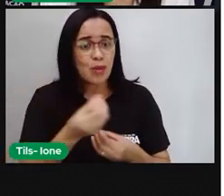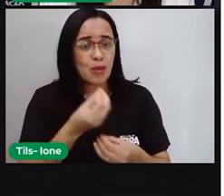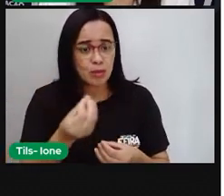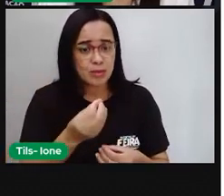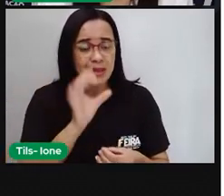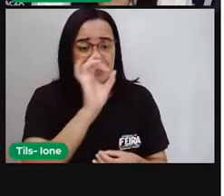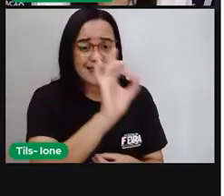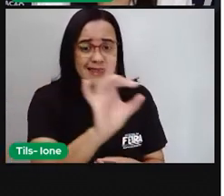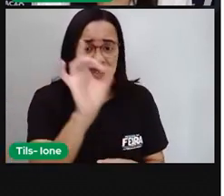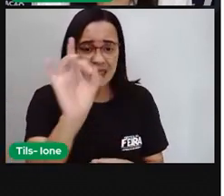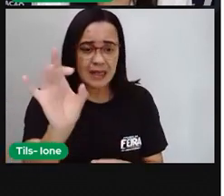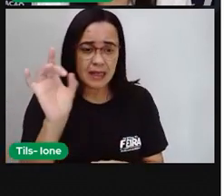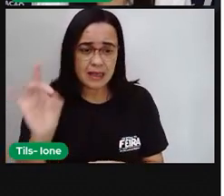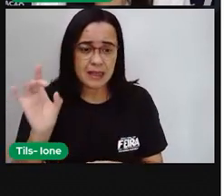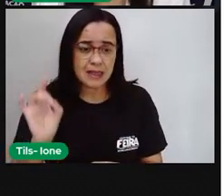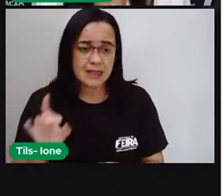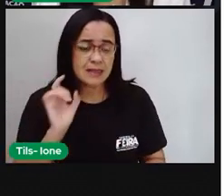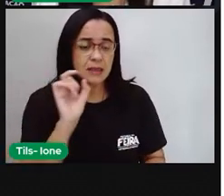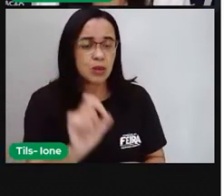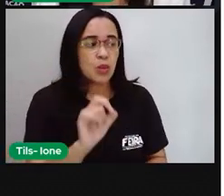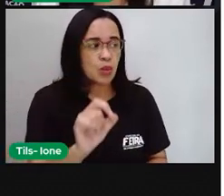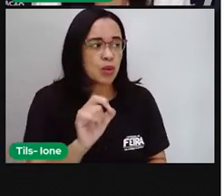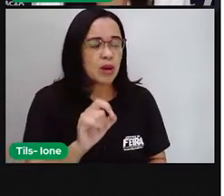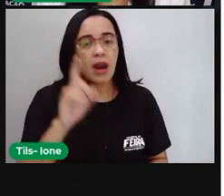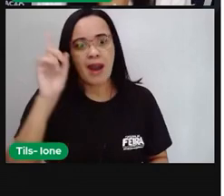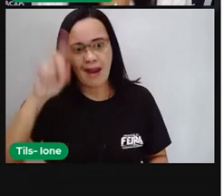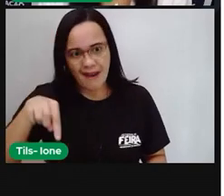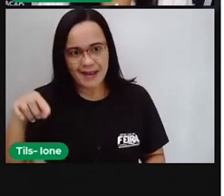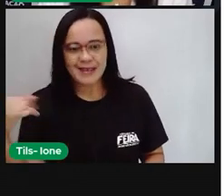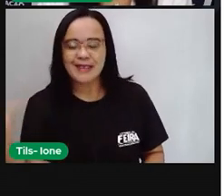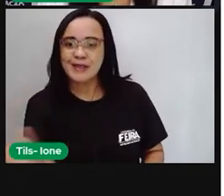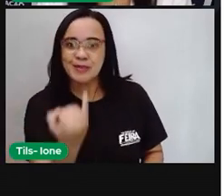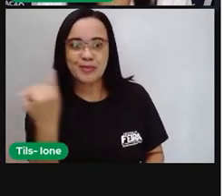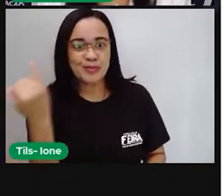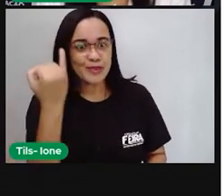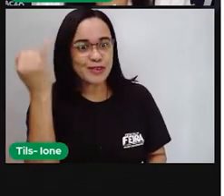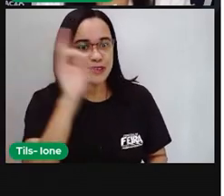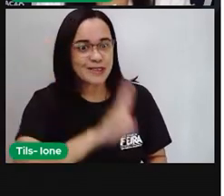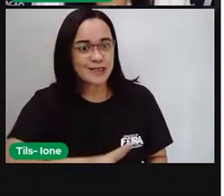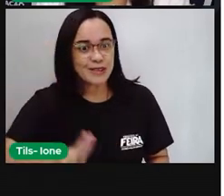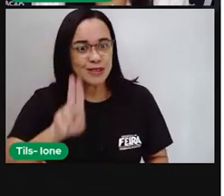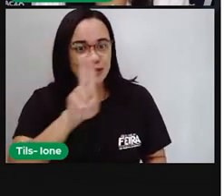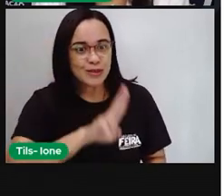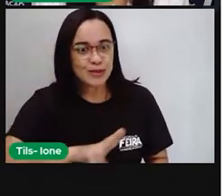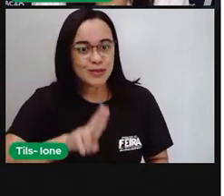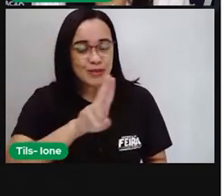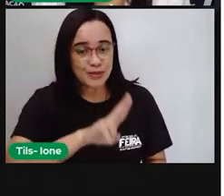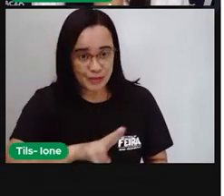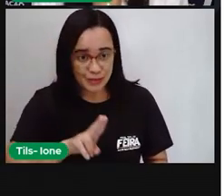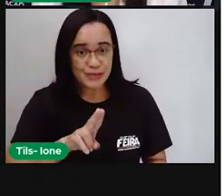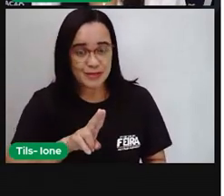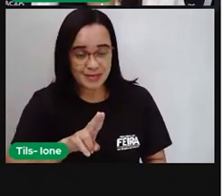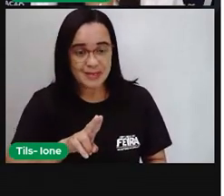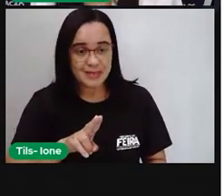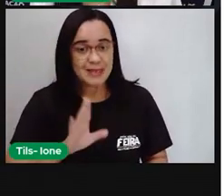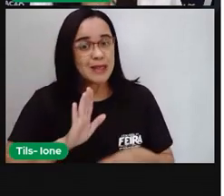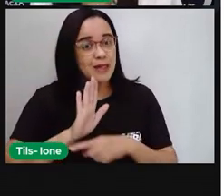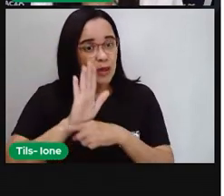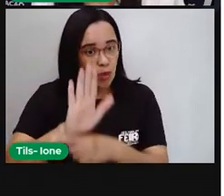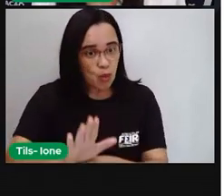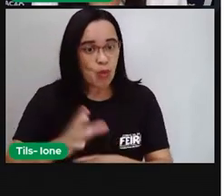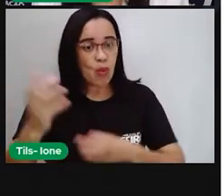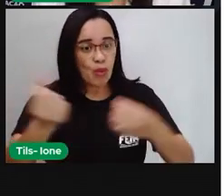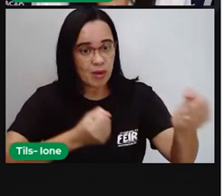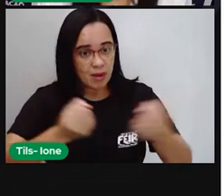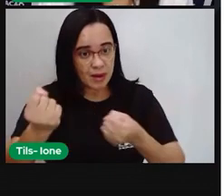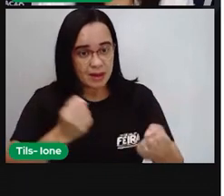peça aí desse carro tem a sua função, tem a sua utilidade aí para que o carro funcione. Então os pneus têm a